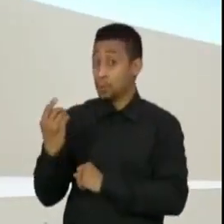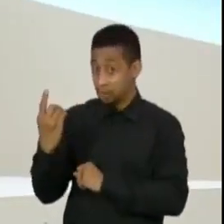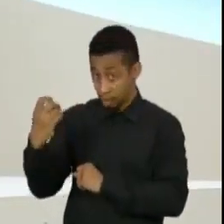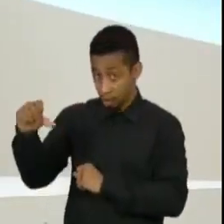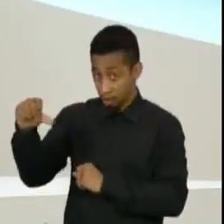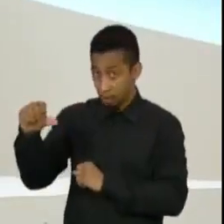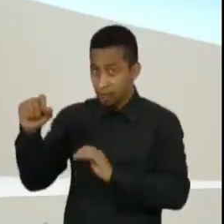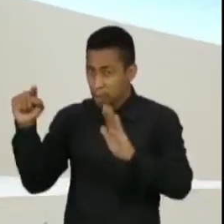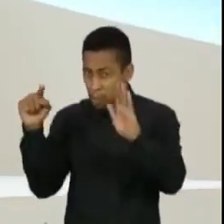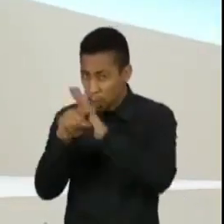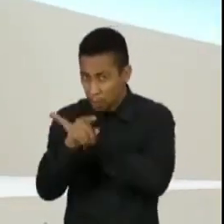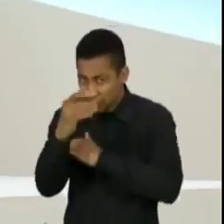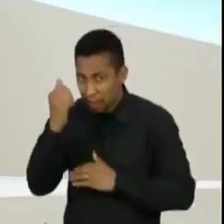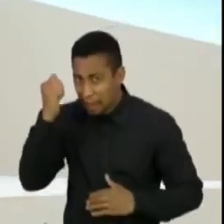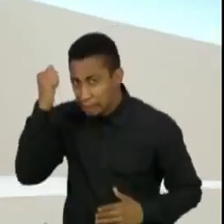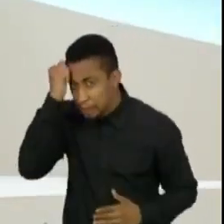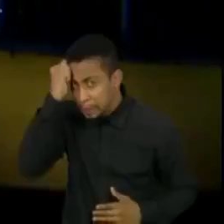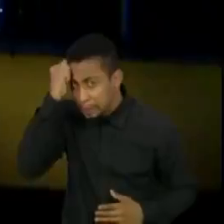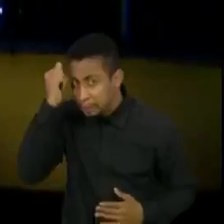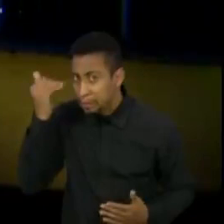arrepende desses ataques.